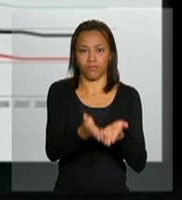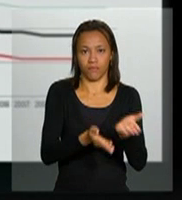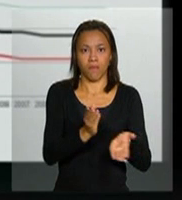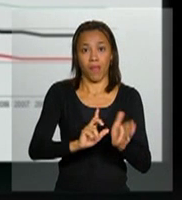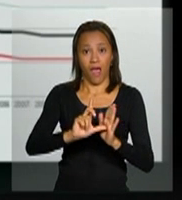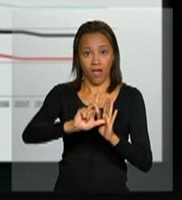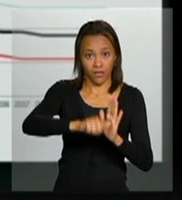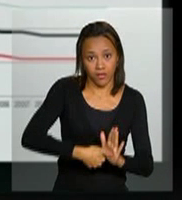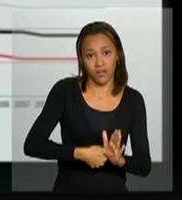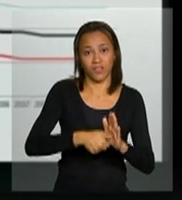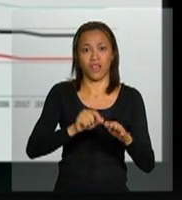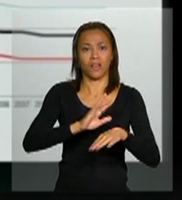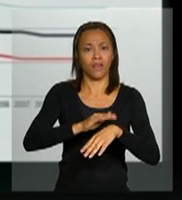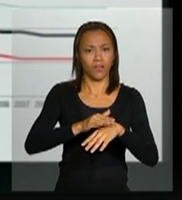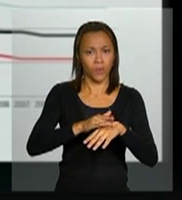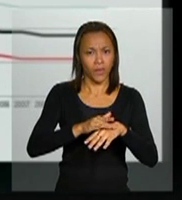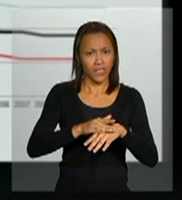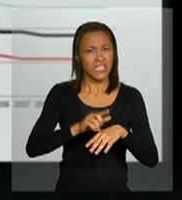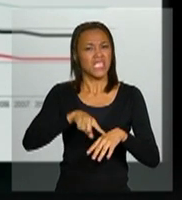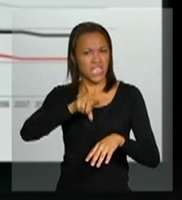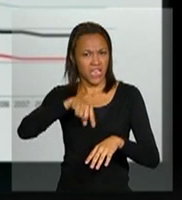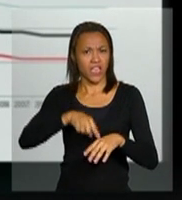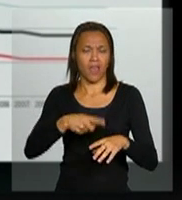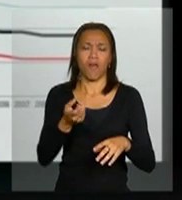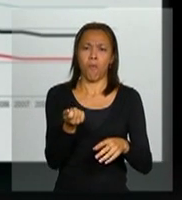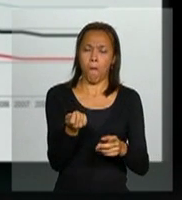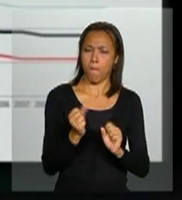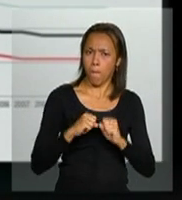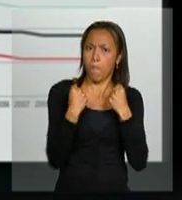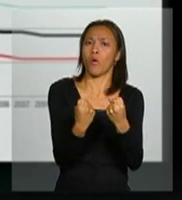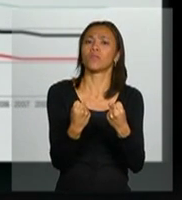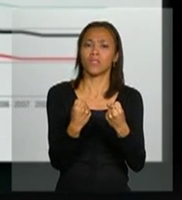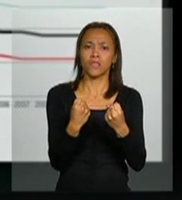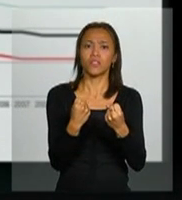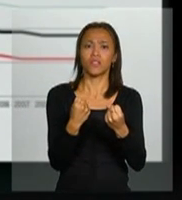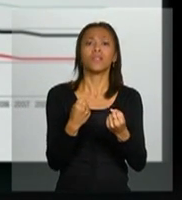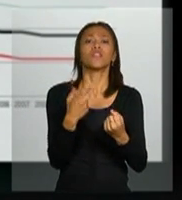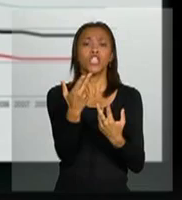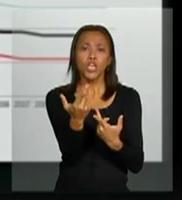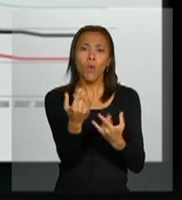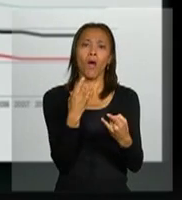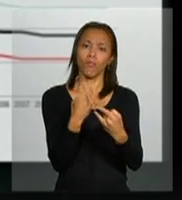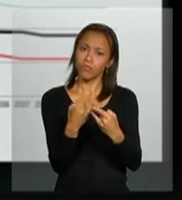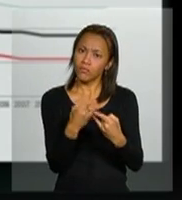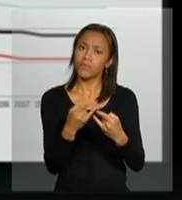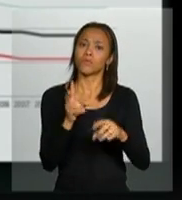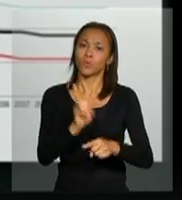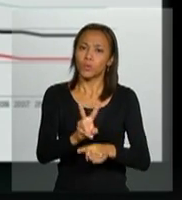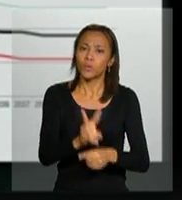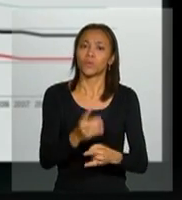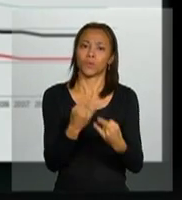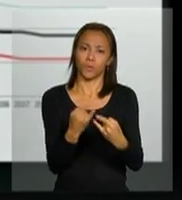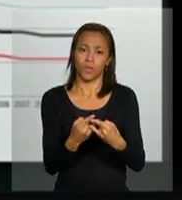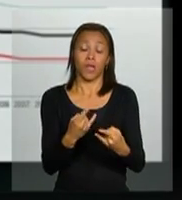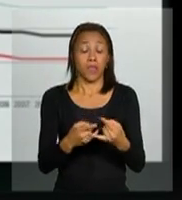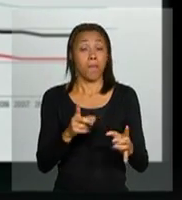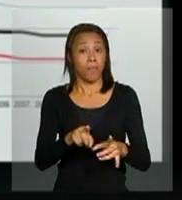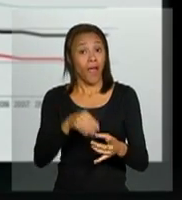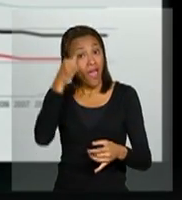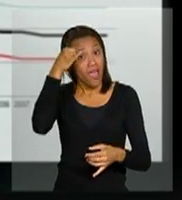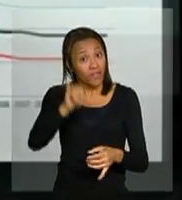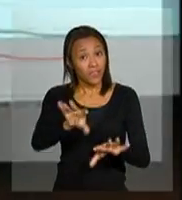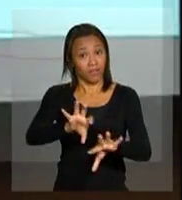é um dos instrumentos mais potentes, tão quanto o preservativo, na redução da transmissão